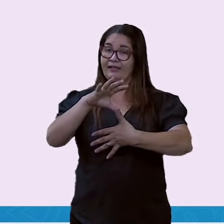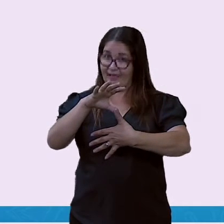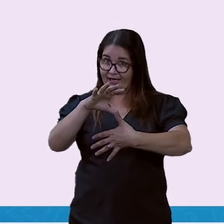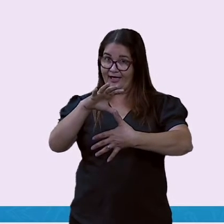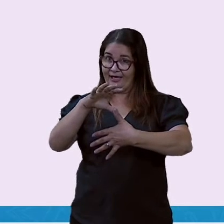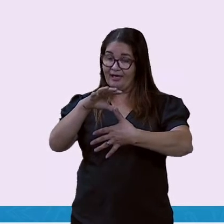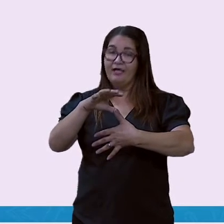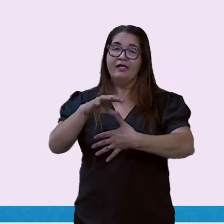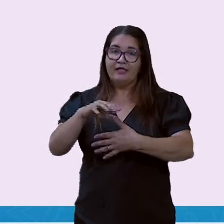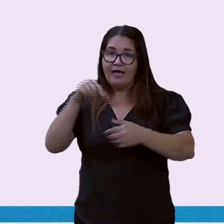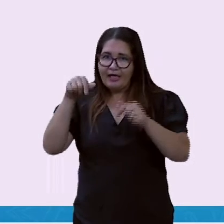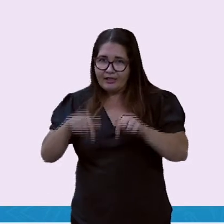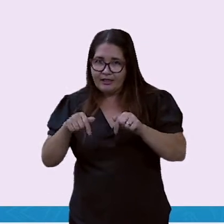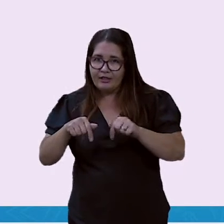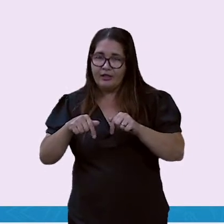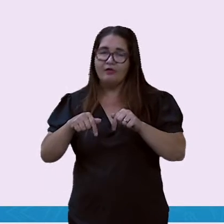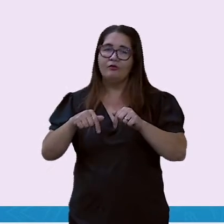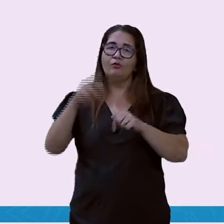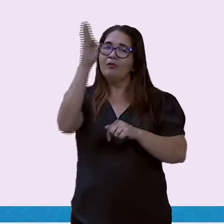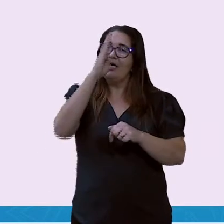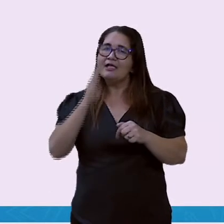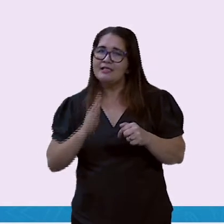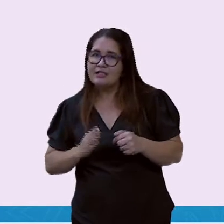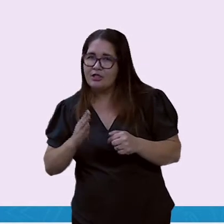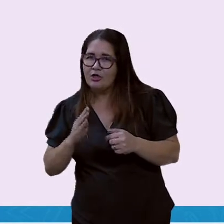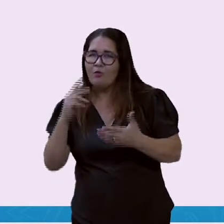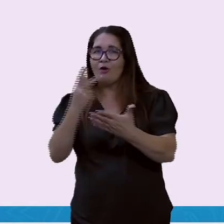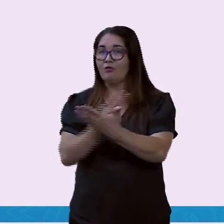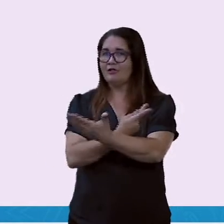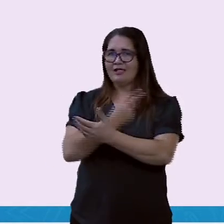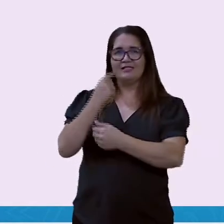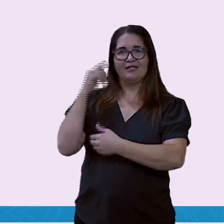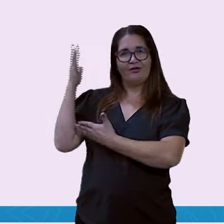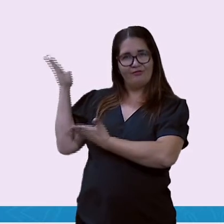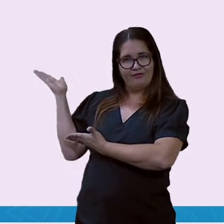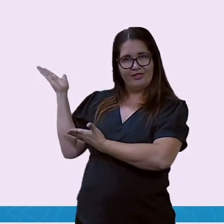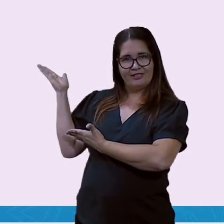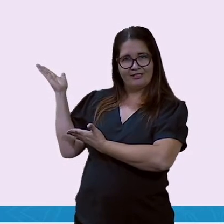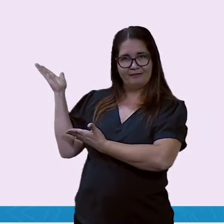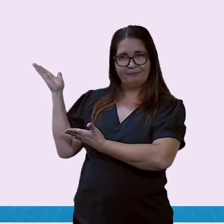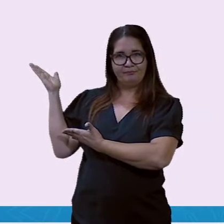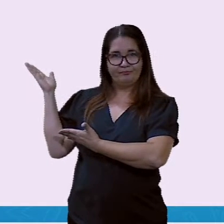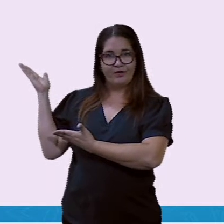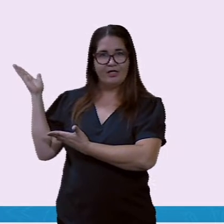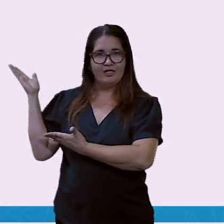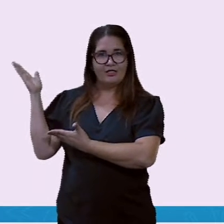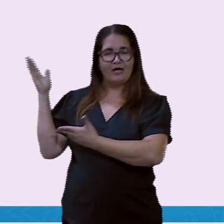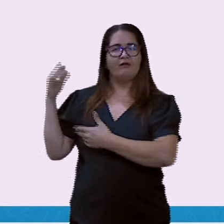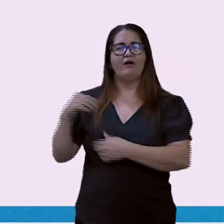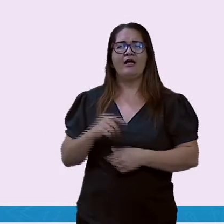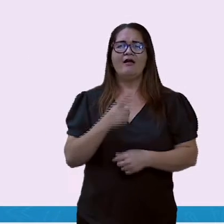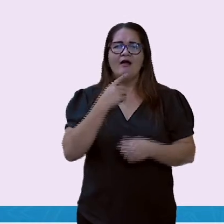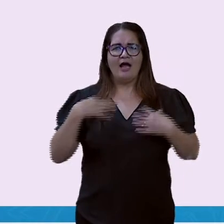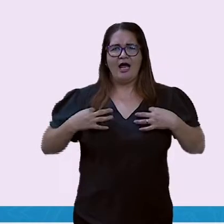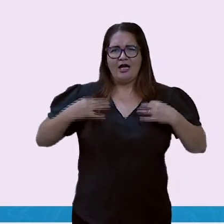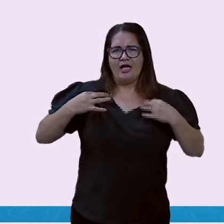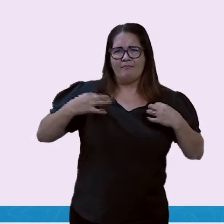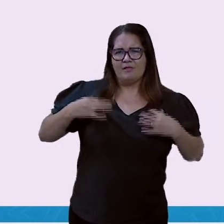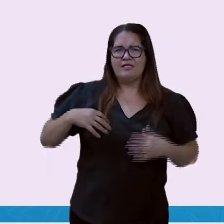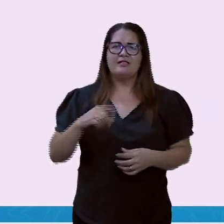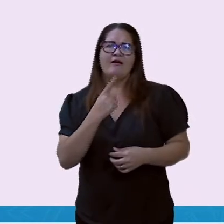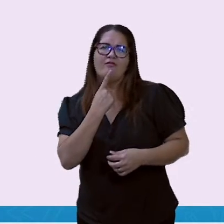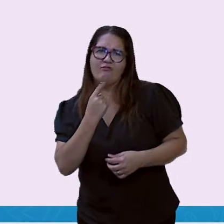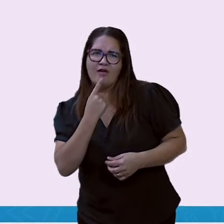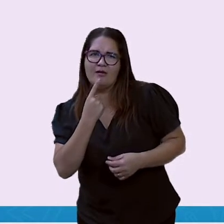vem com o Chile, que é a laroja. Uma camisa vermelha e tem a estrela do Chile,